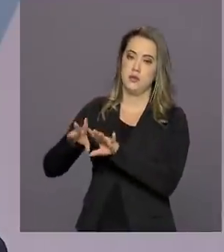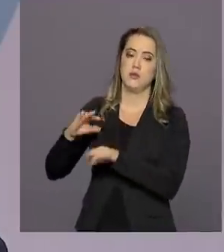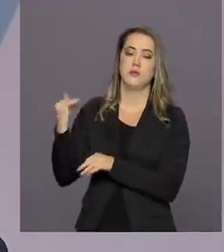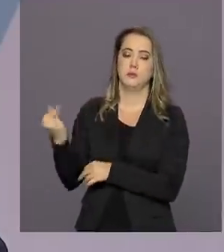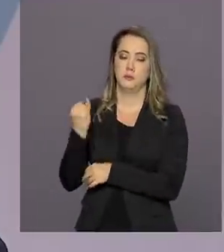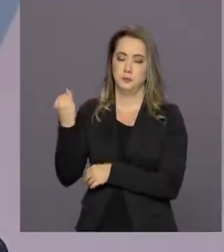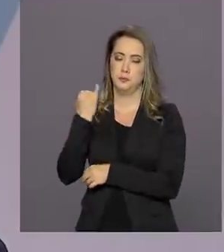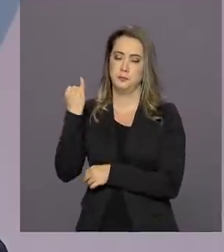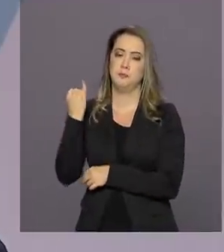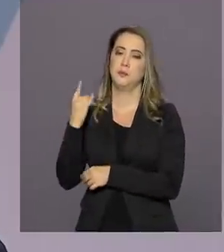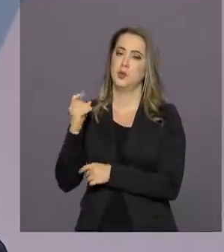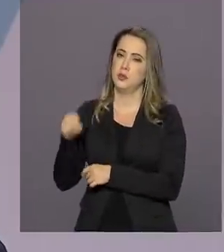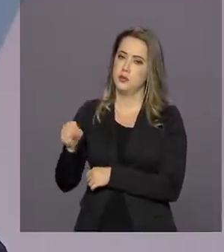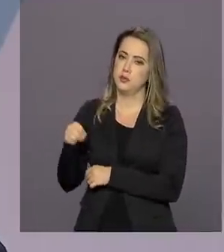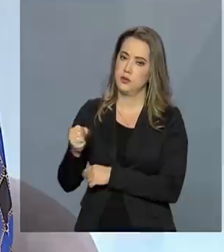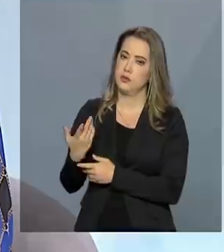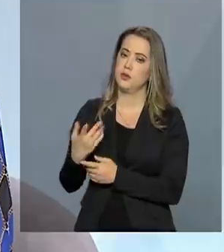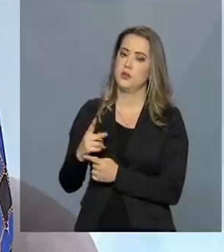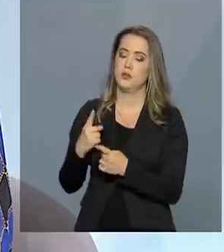sido